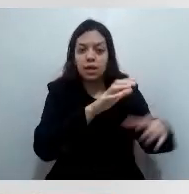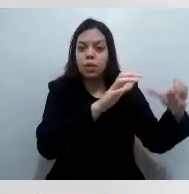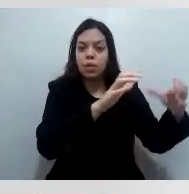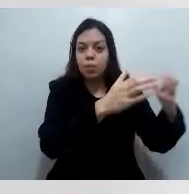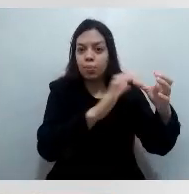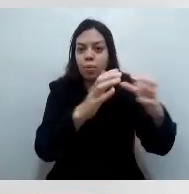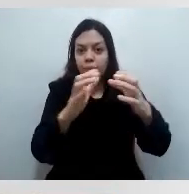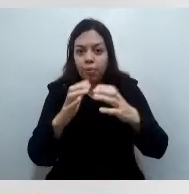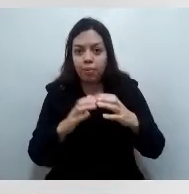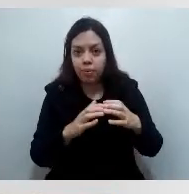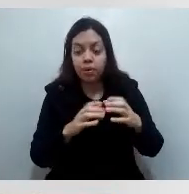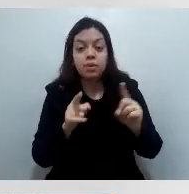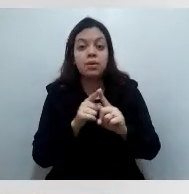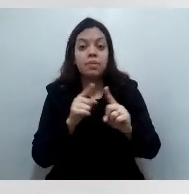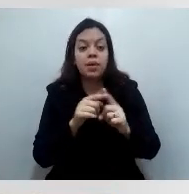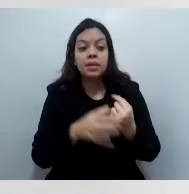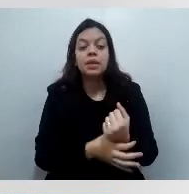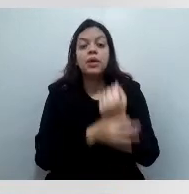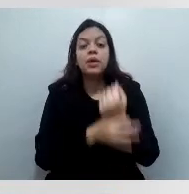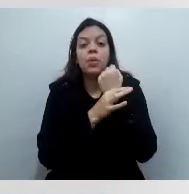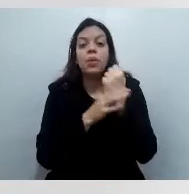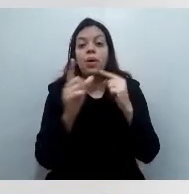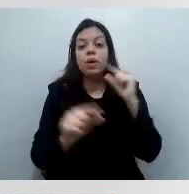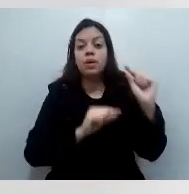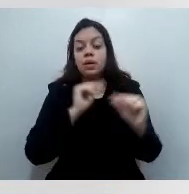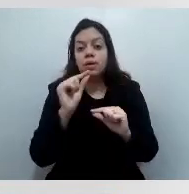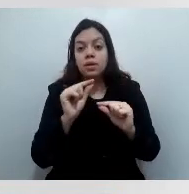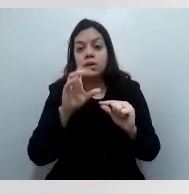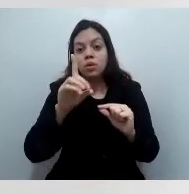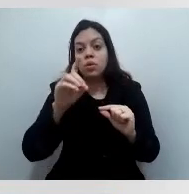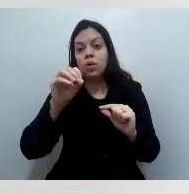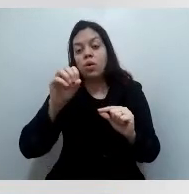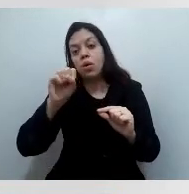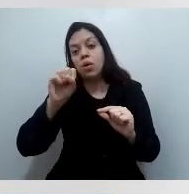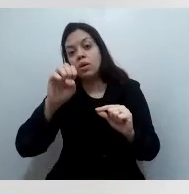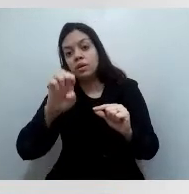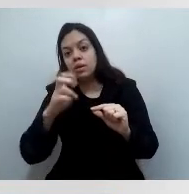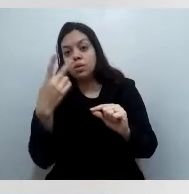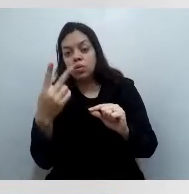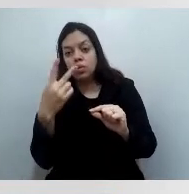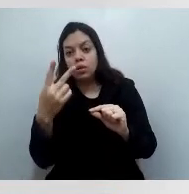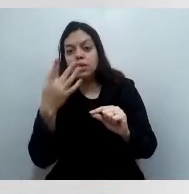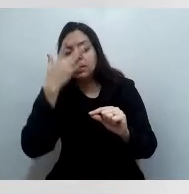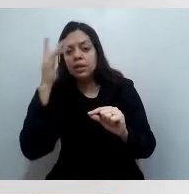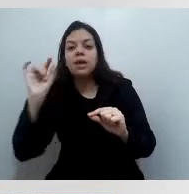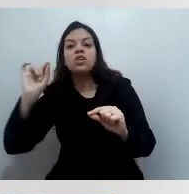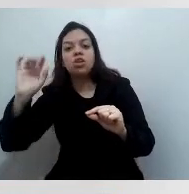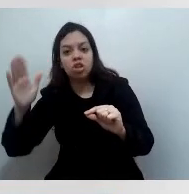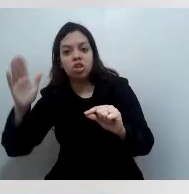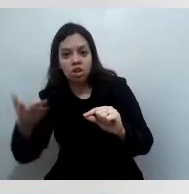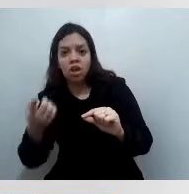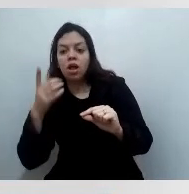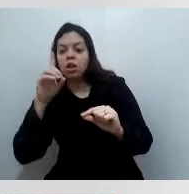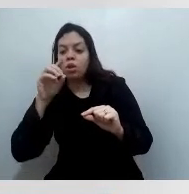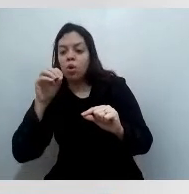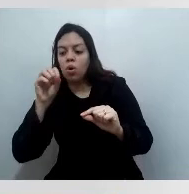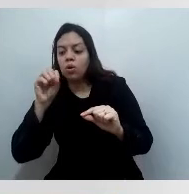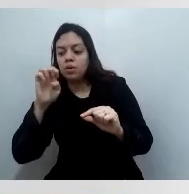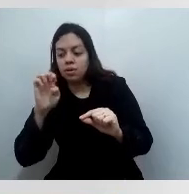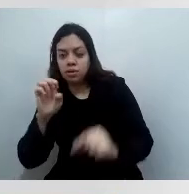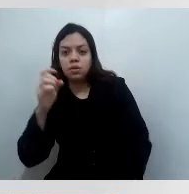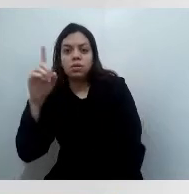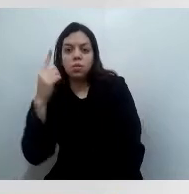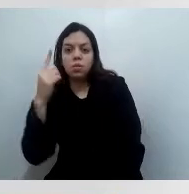garanta as doses 2 para quem já recebeu a dose 1 no Paraná, que são já pessoas,